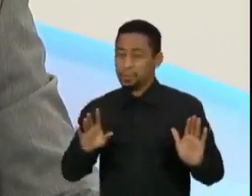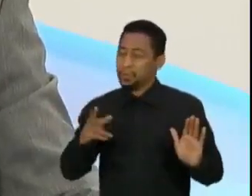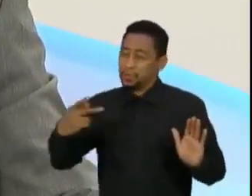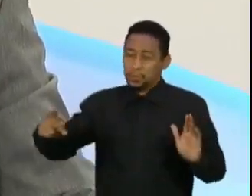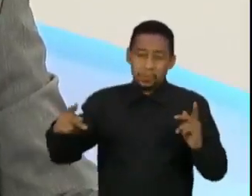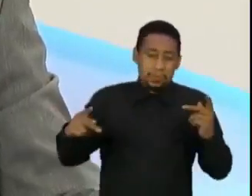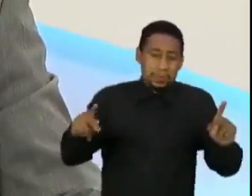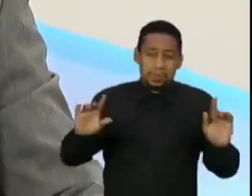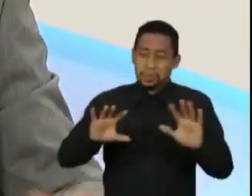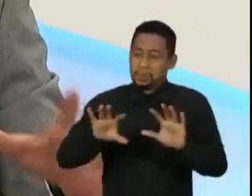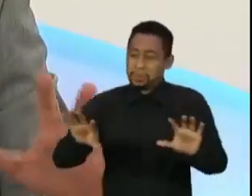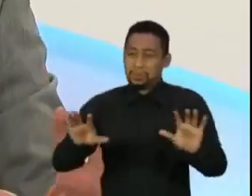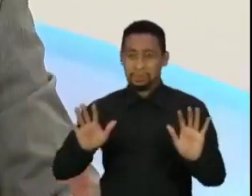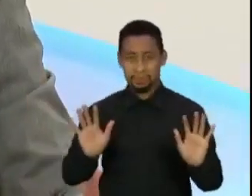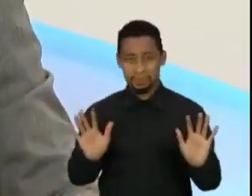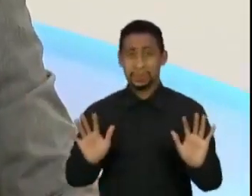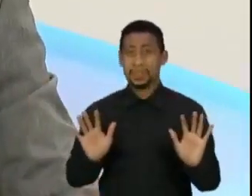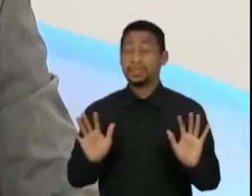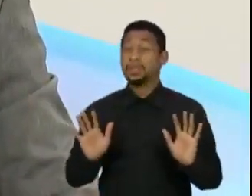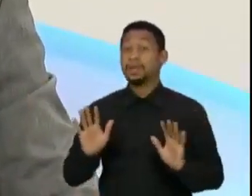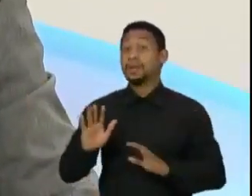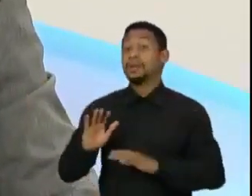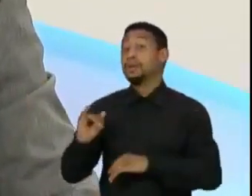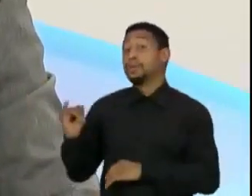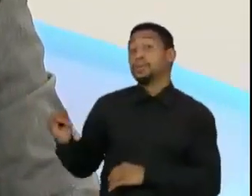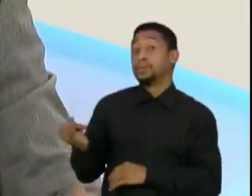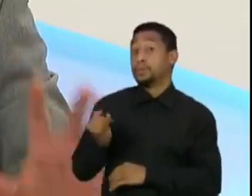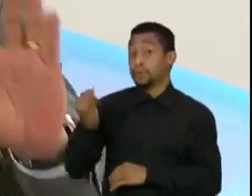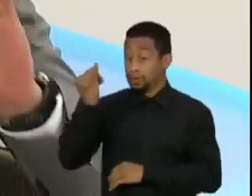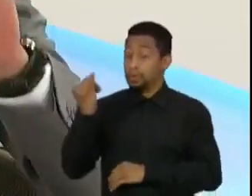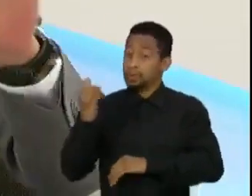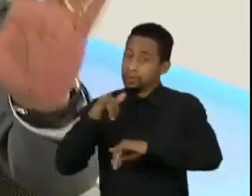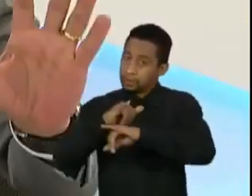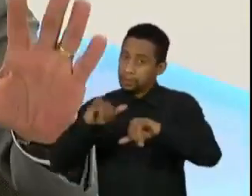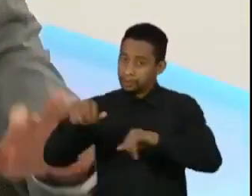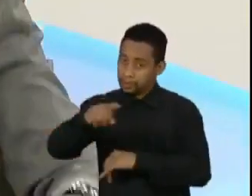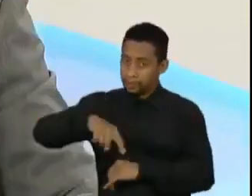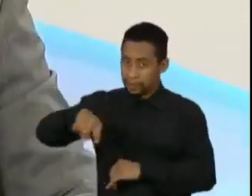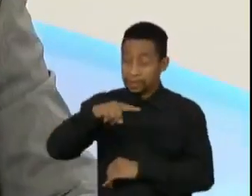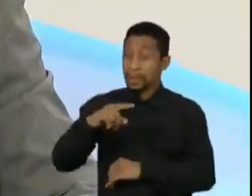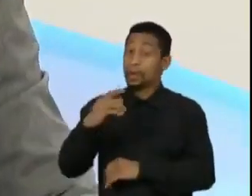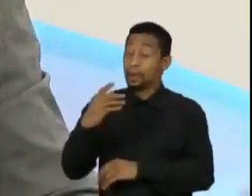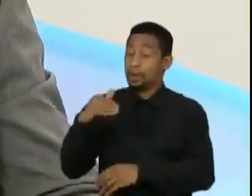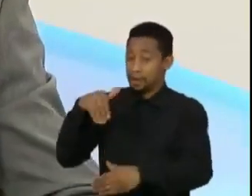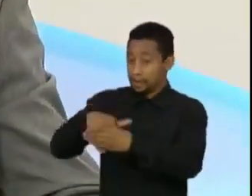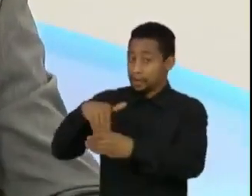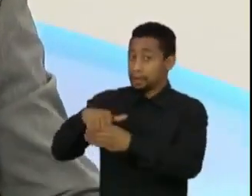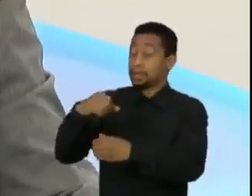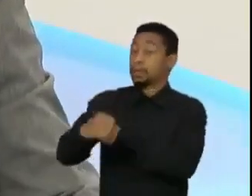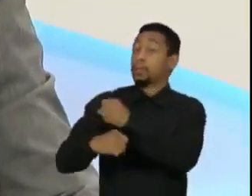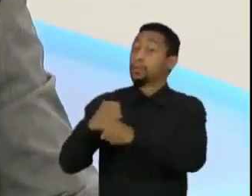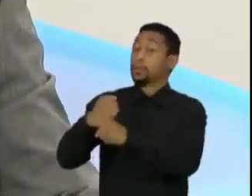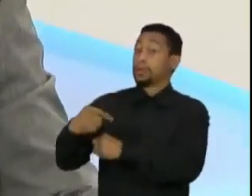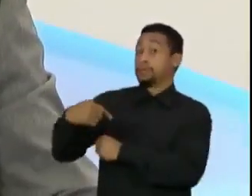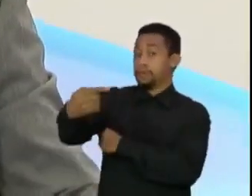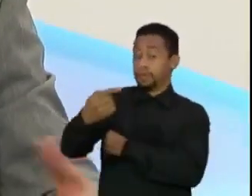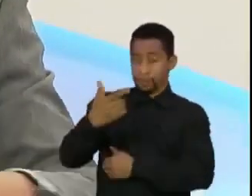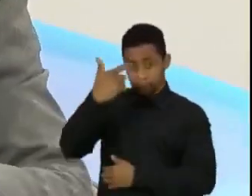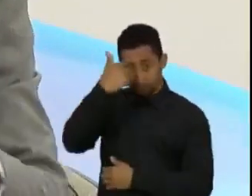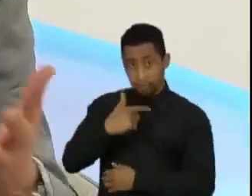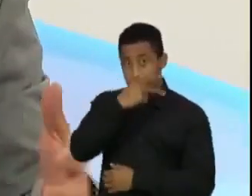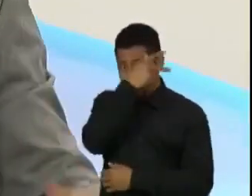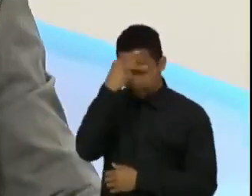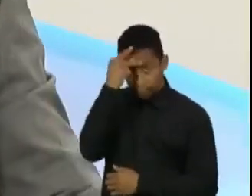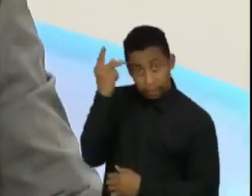tom. mas o importante que eu queria é colocar, a eleição é o que vem, mas como prefeito de São Paulo, lógico, uma cidade